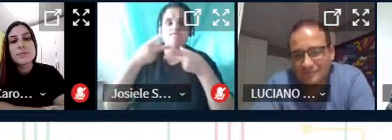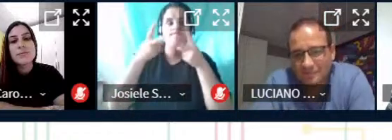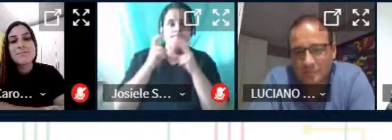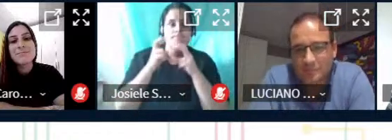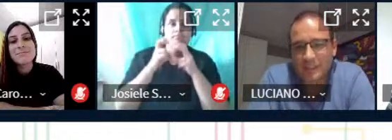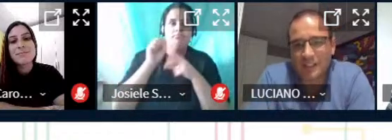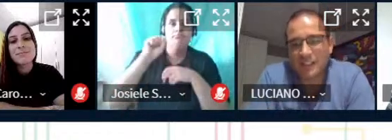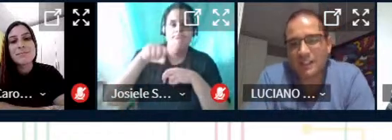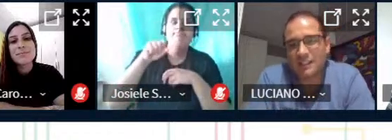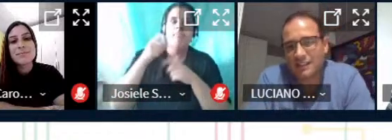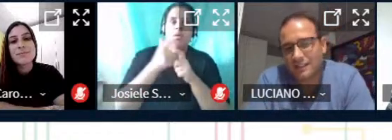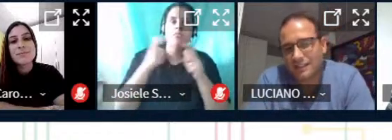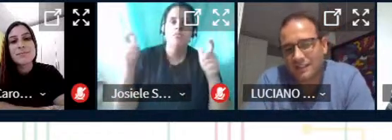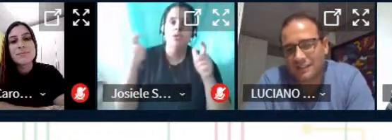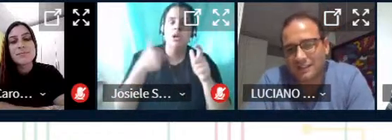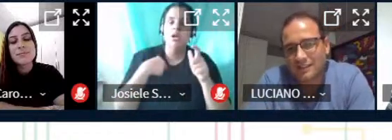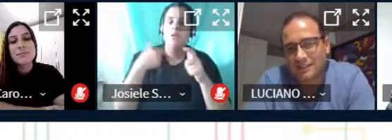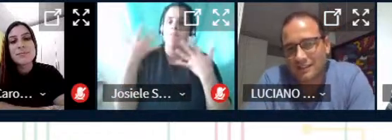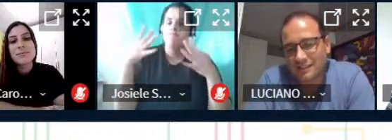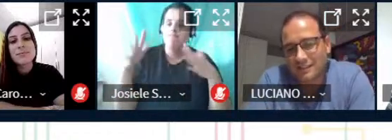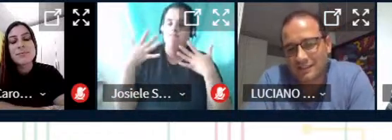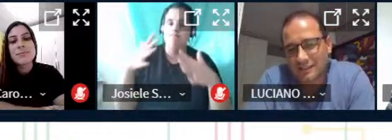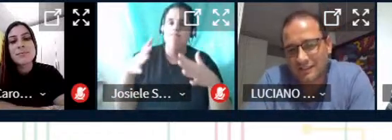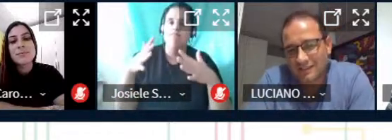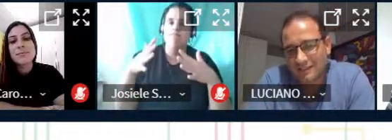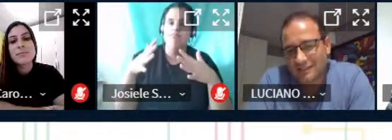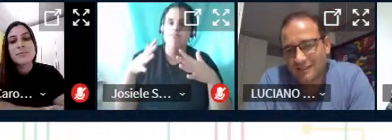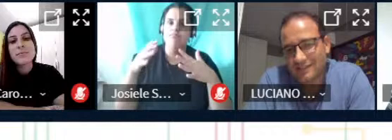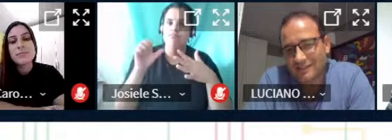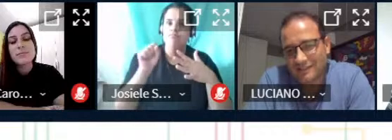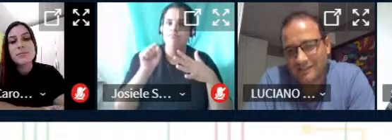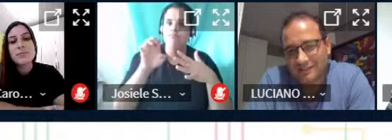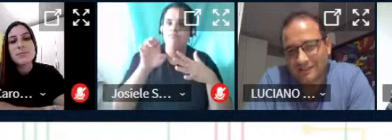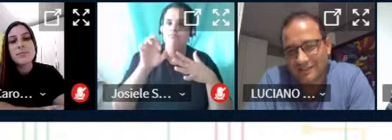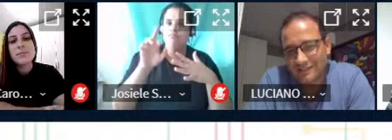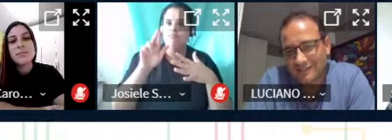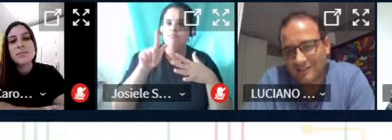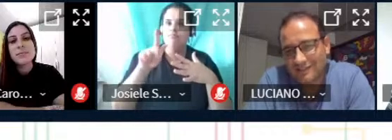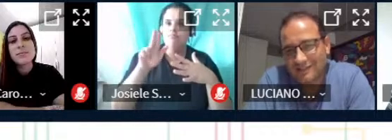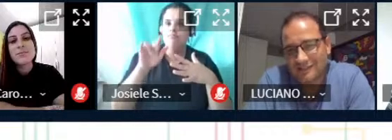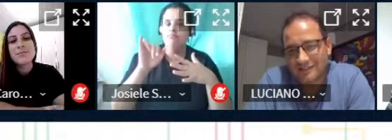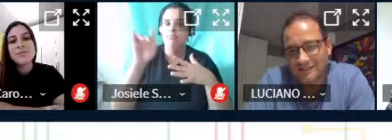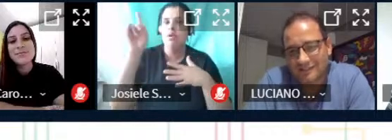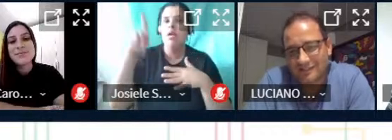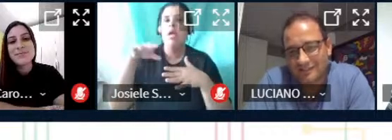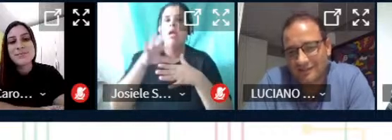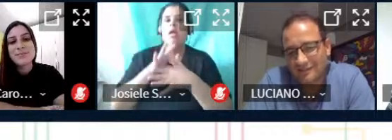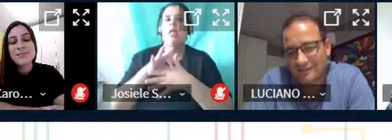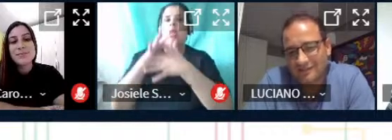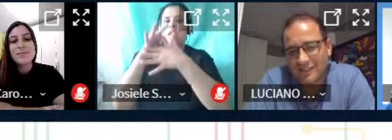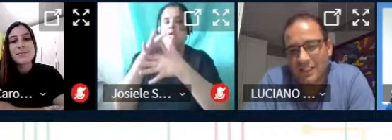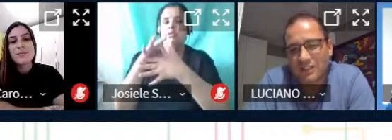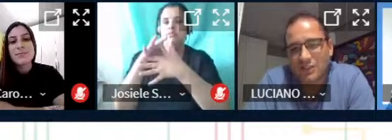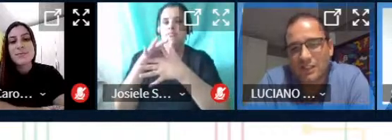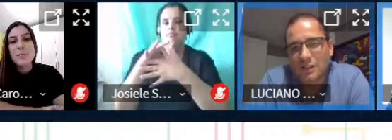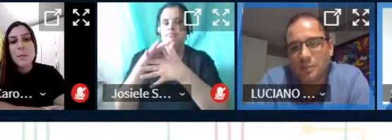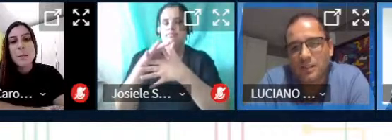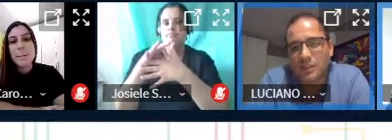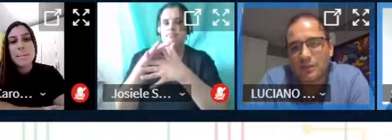realmente são imensos então eu só tenho que parabenizar o Serguei que eu sei que é um dos grandes líderes dessa empreitada